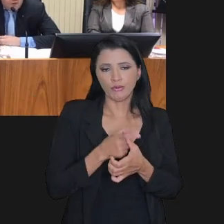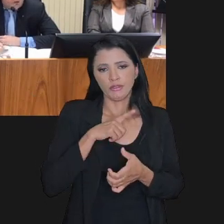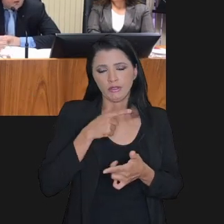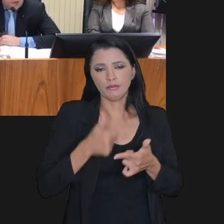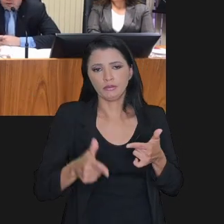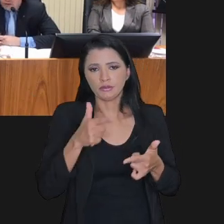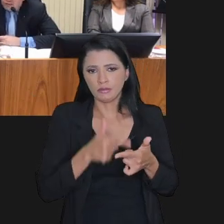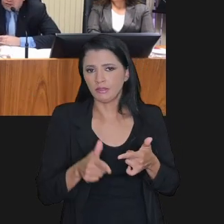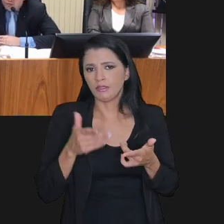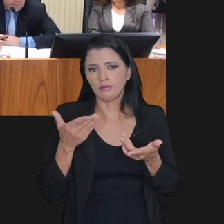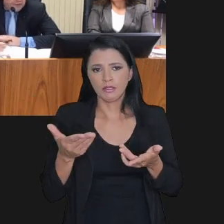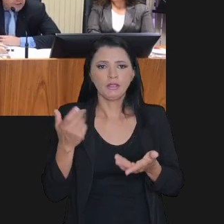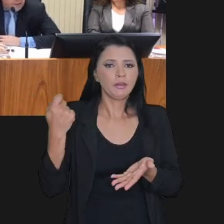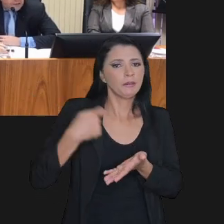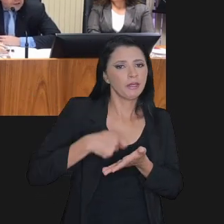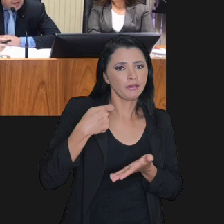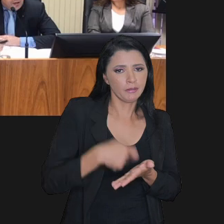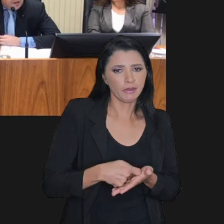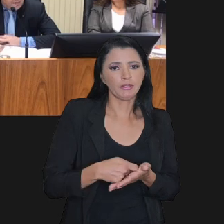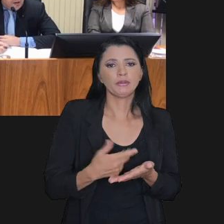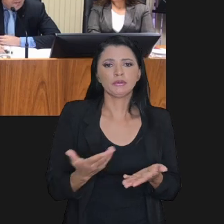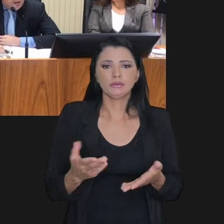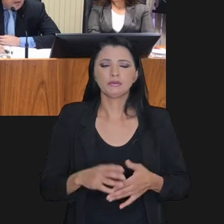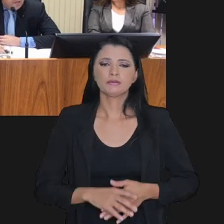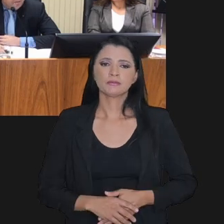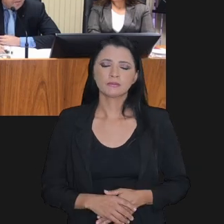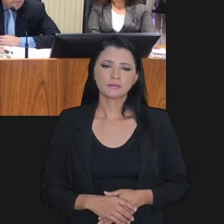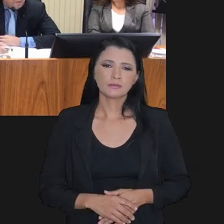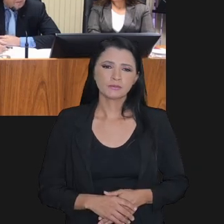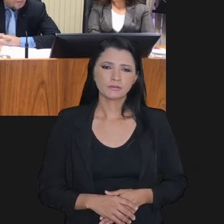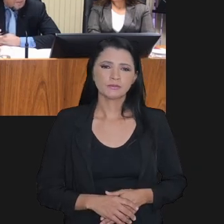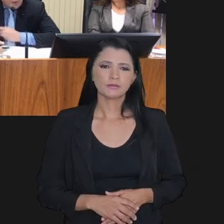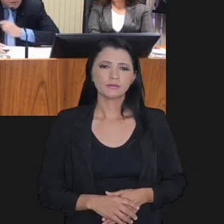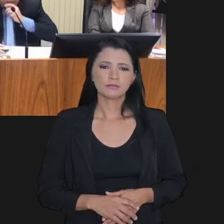devedores que estão com esse problema de pagamento.